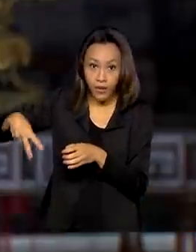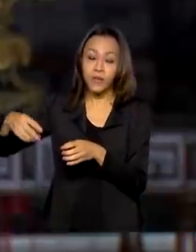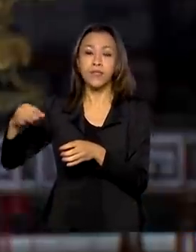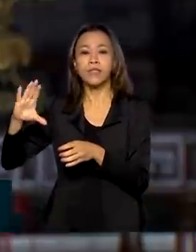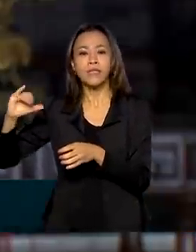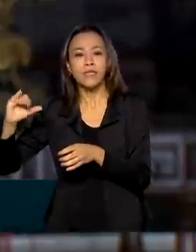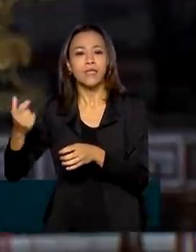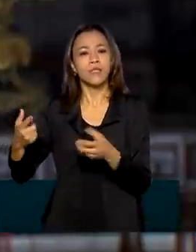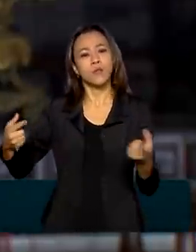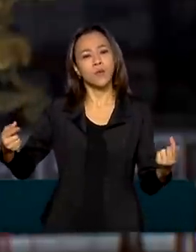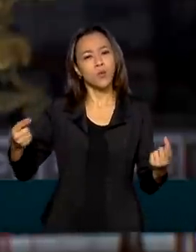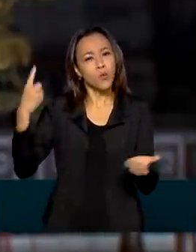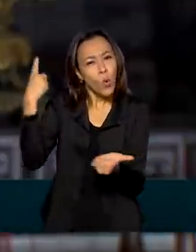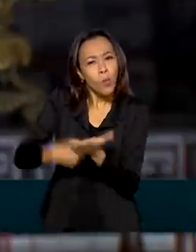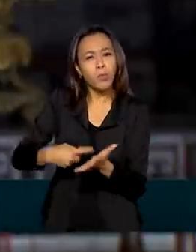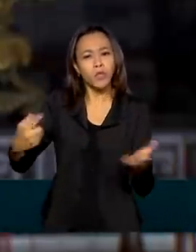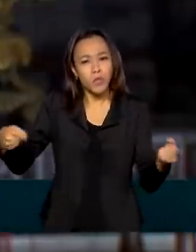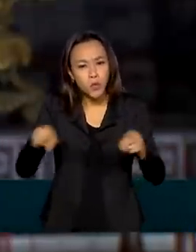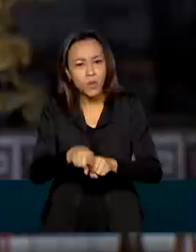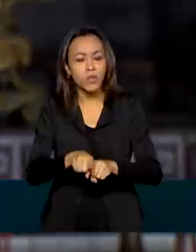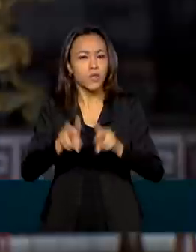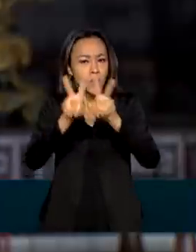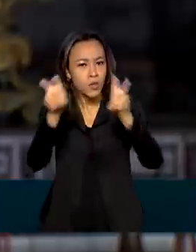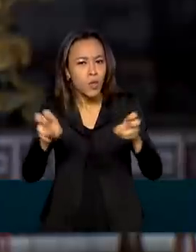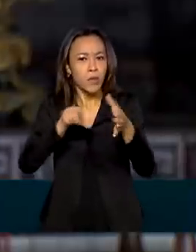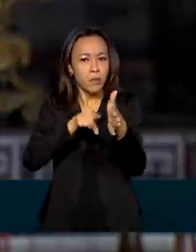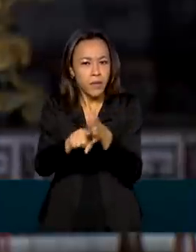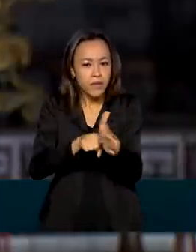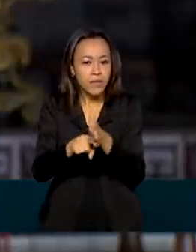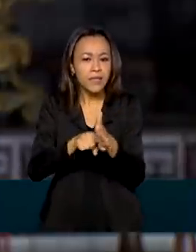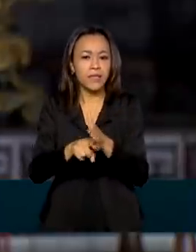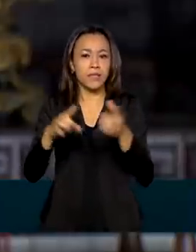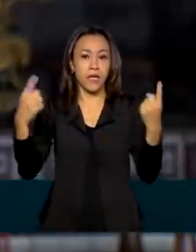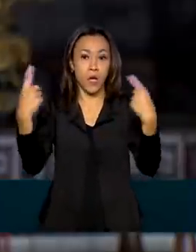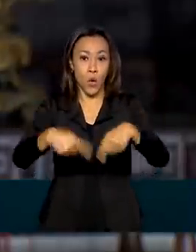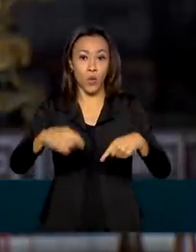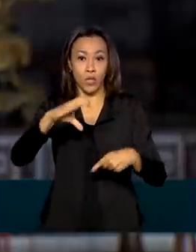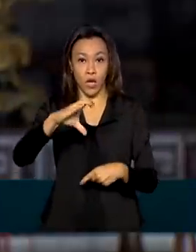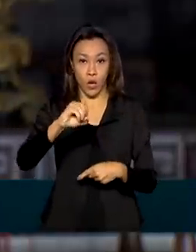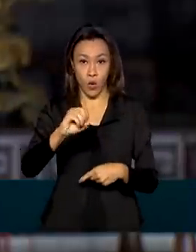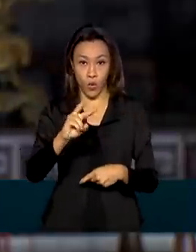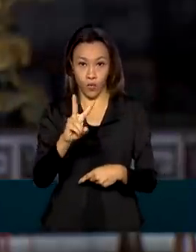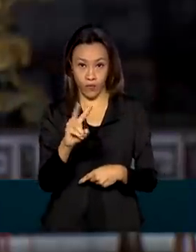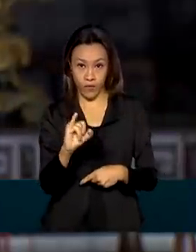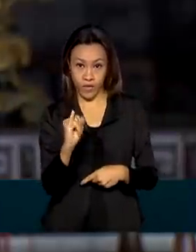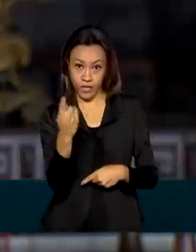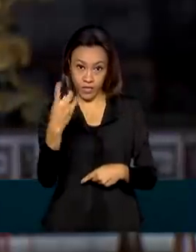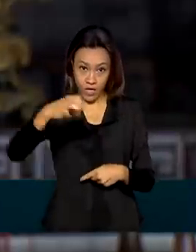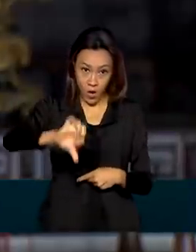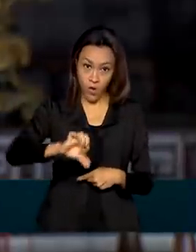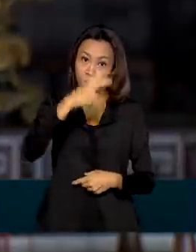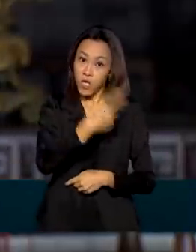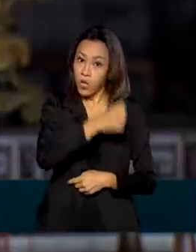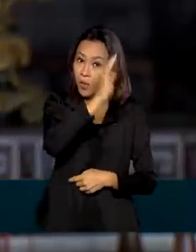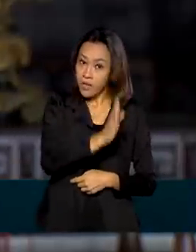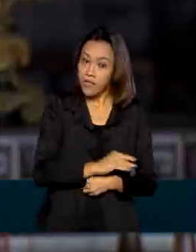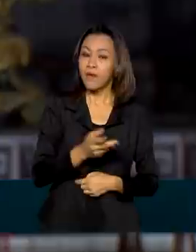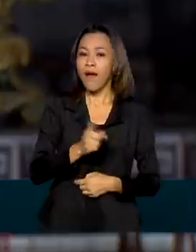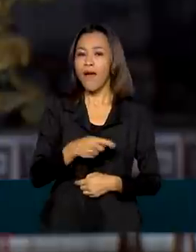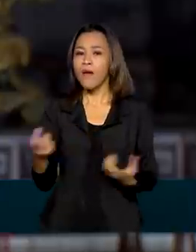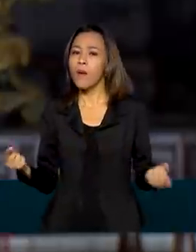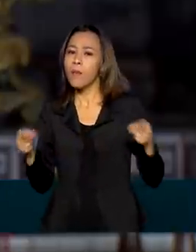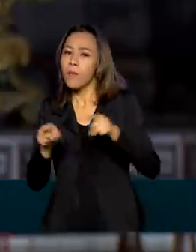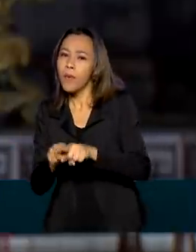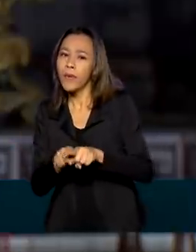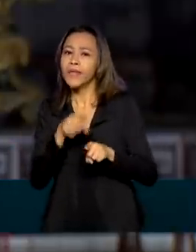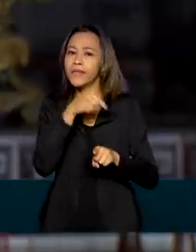estudo de pesquisas, para pesquisas no combate à Covid-19. Pelo lado brasileiro, a cooperação se dará no âmbito da Rede Vírus,